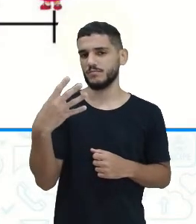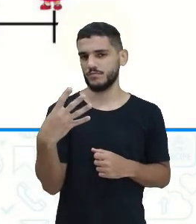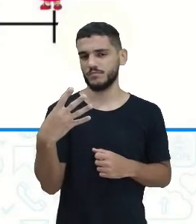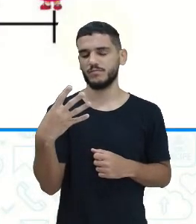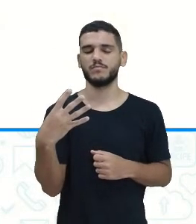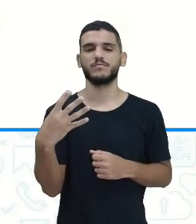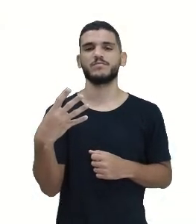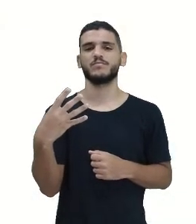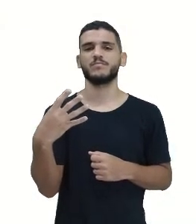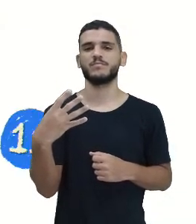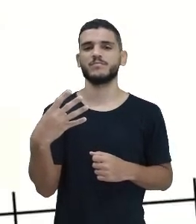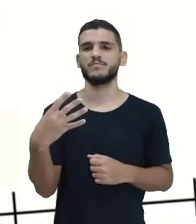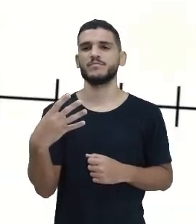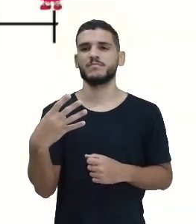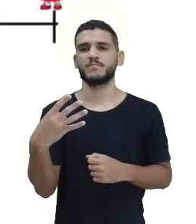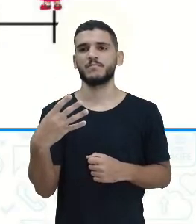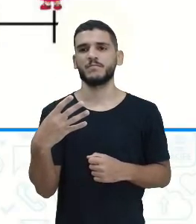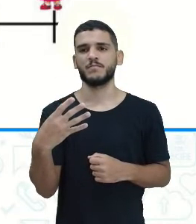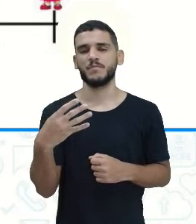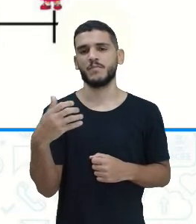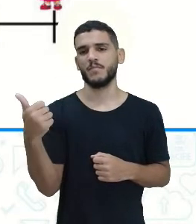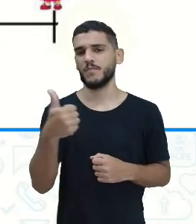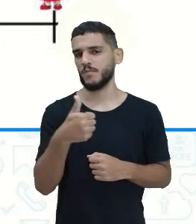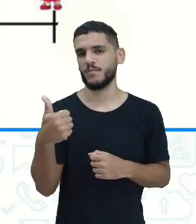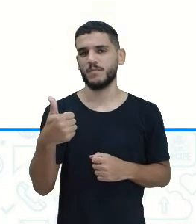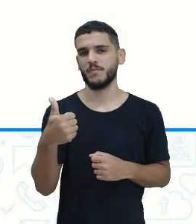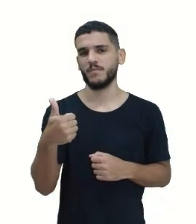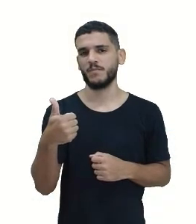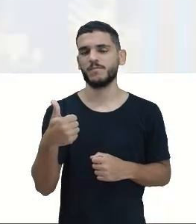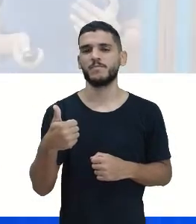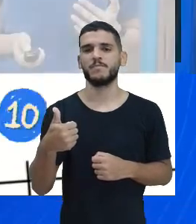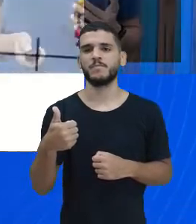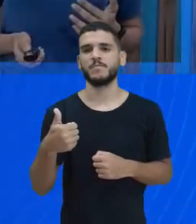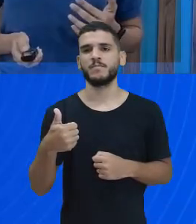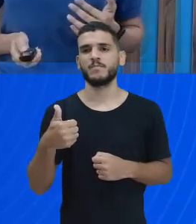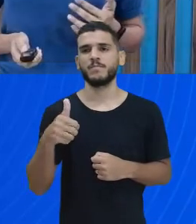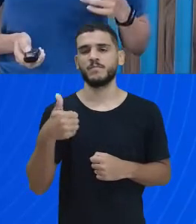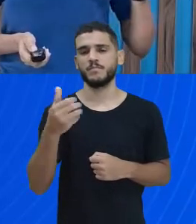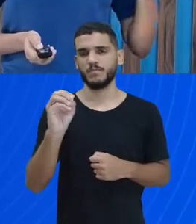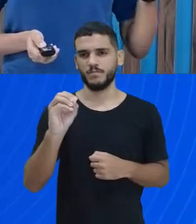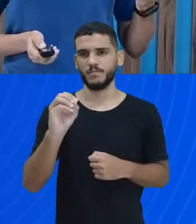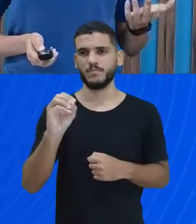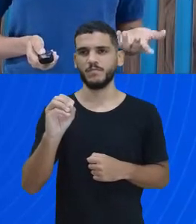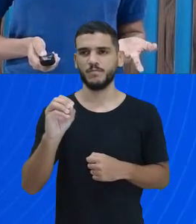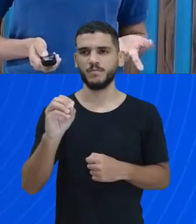14, 11, 10,